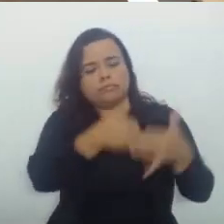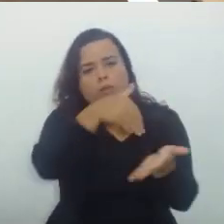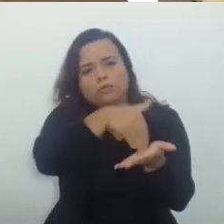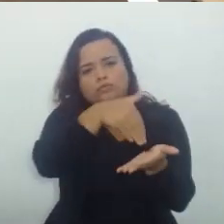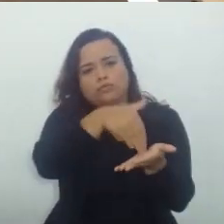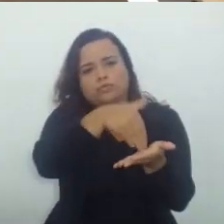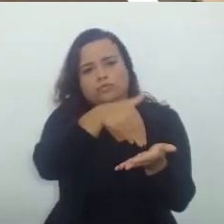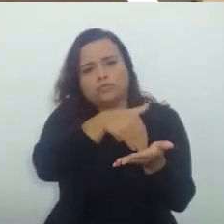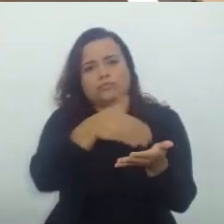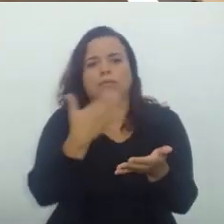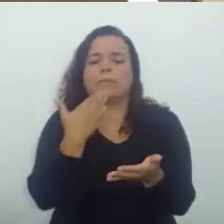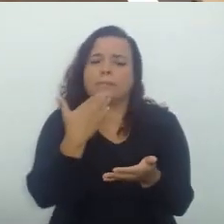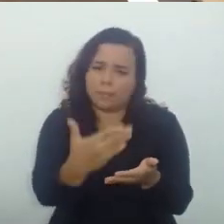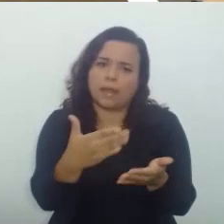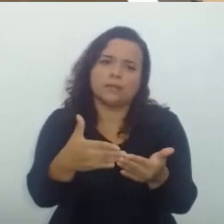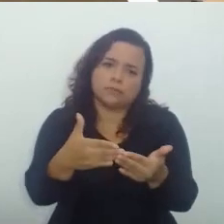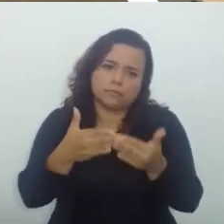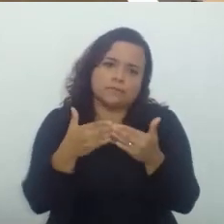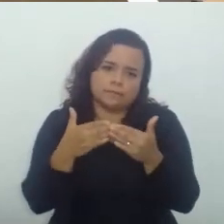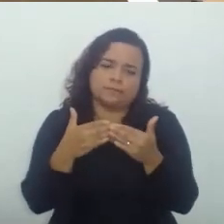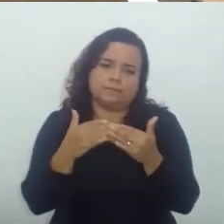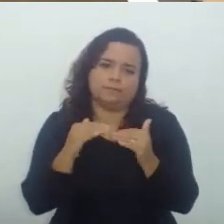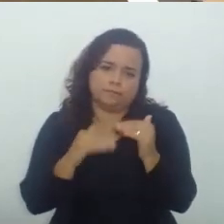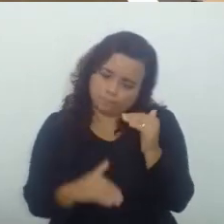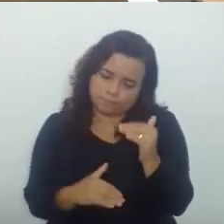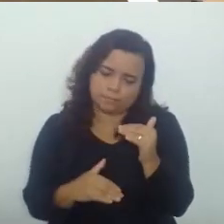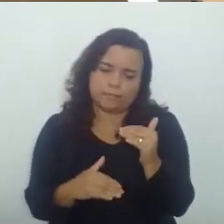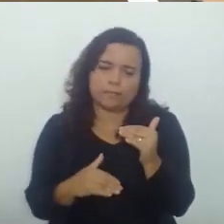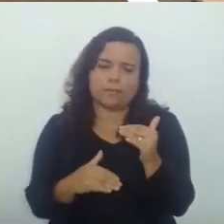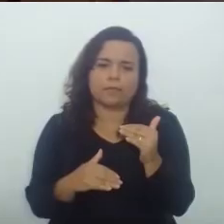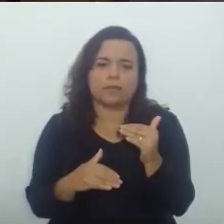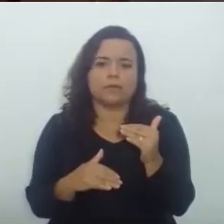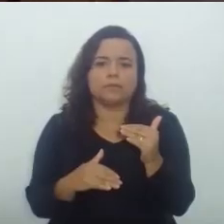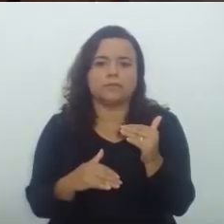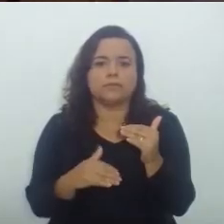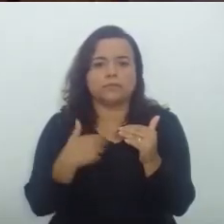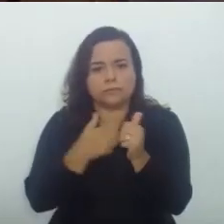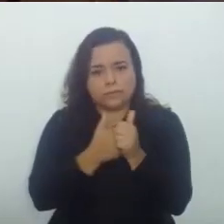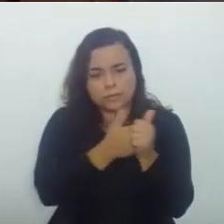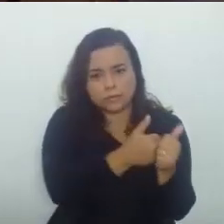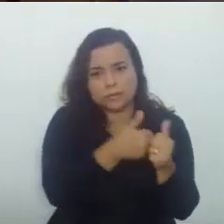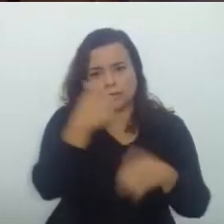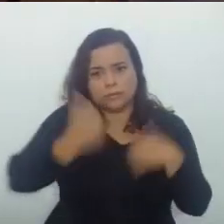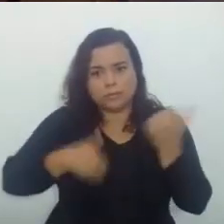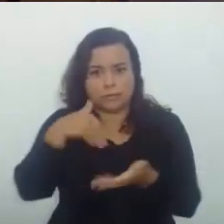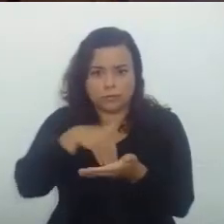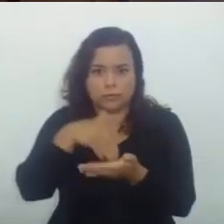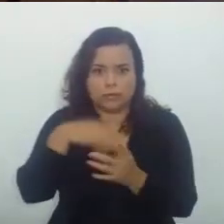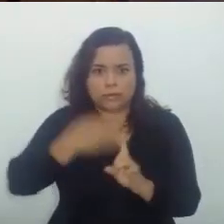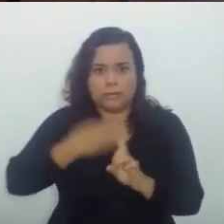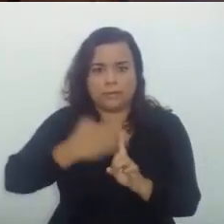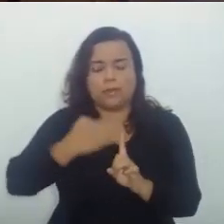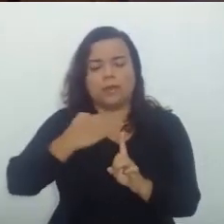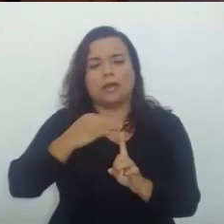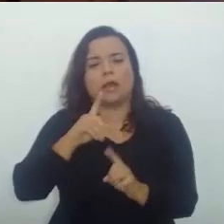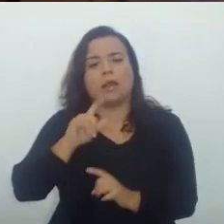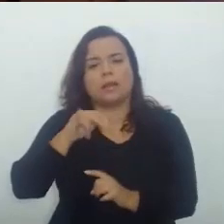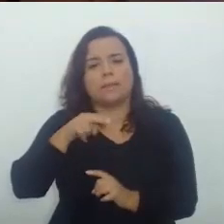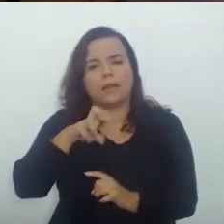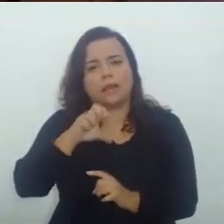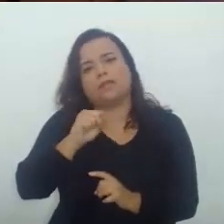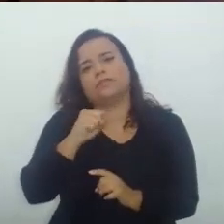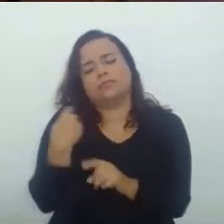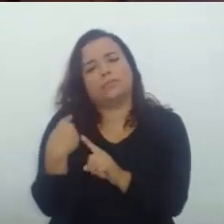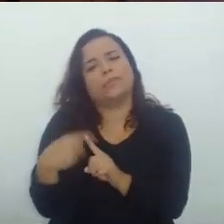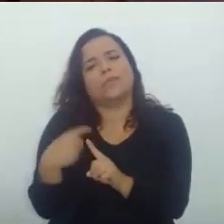Querido Vênia Aos que divergem Eu acompanho O argumento Último Do desbador Ibanez Porque